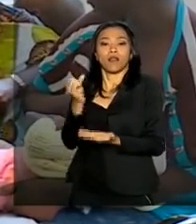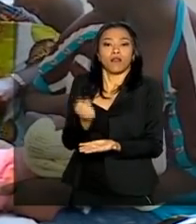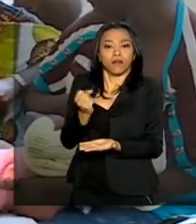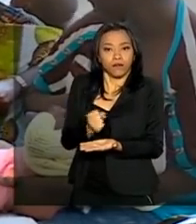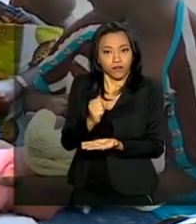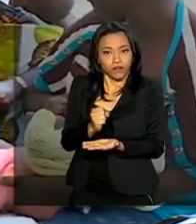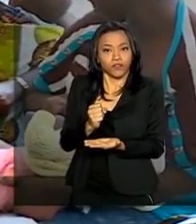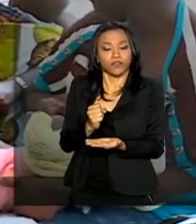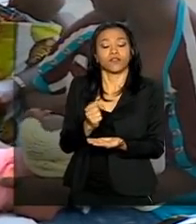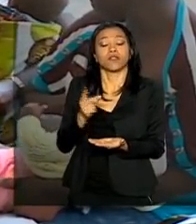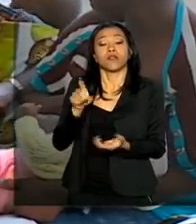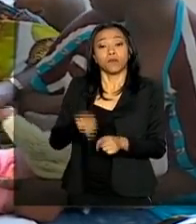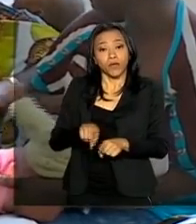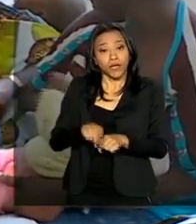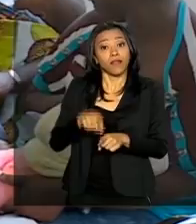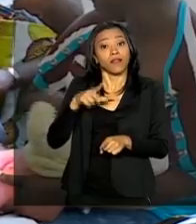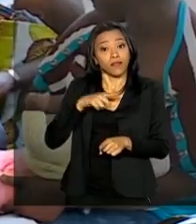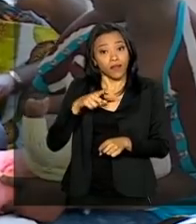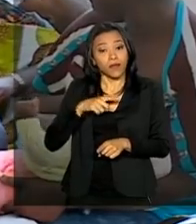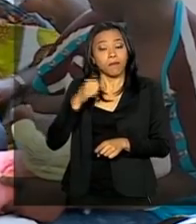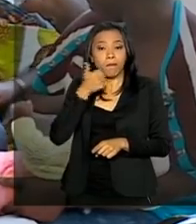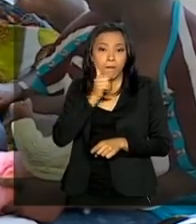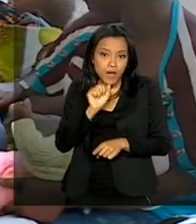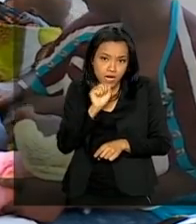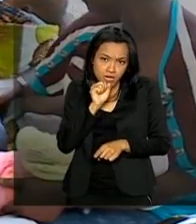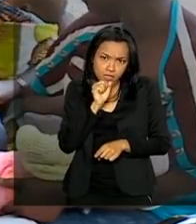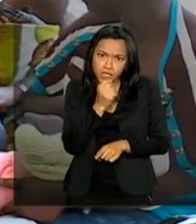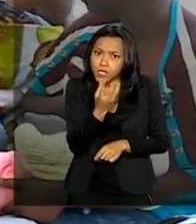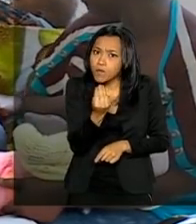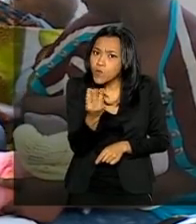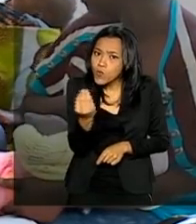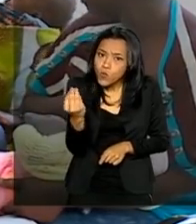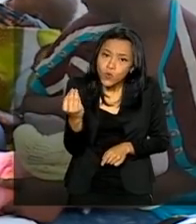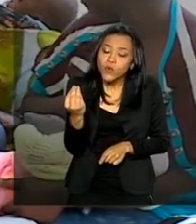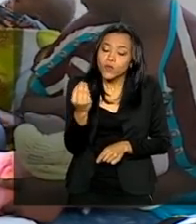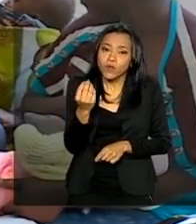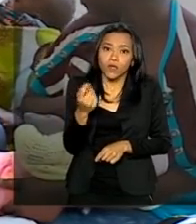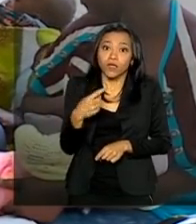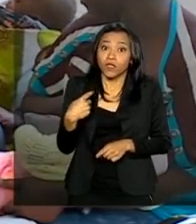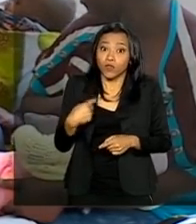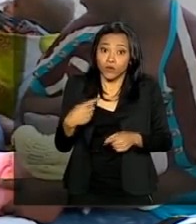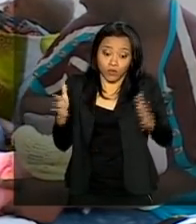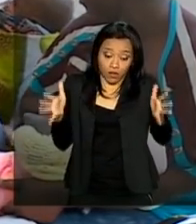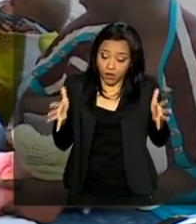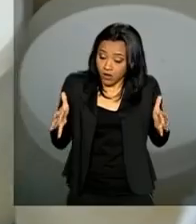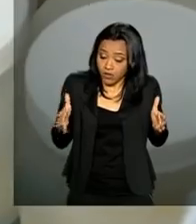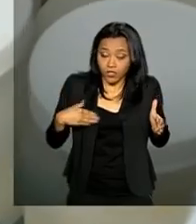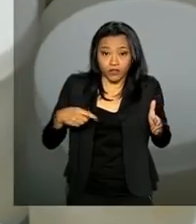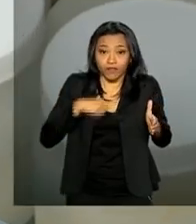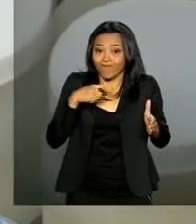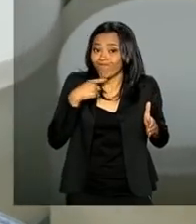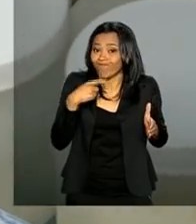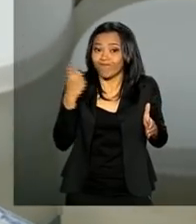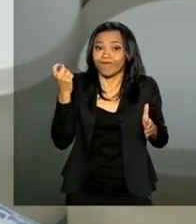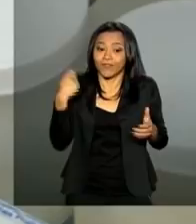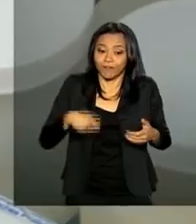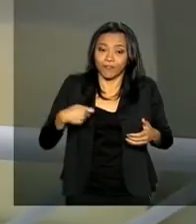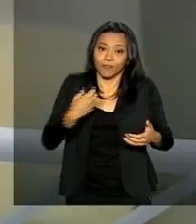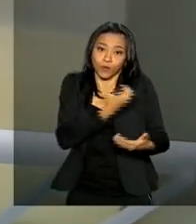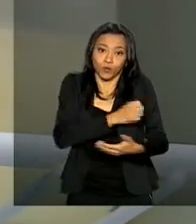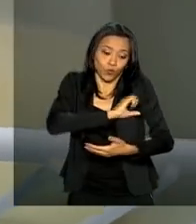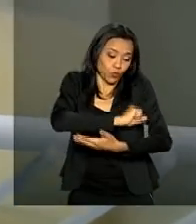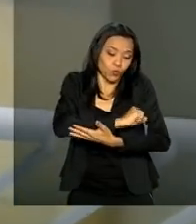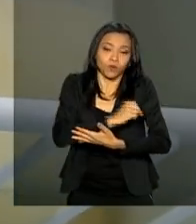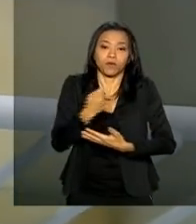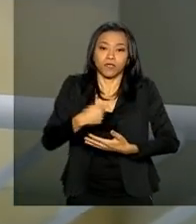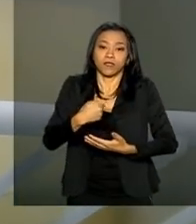neonaturgia, porque lá também tem as mães que produzem muito leite e os bebês estão graves e não podem amamentar. A implementação do banco de leite